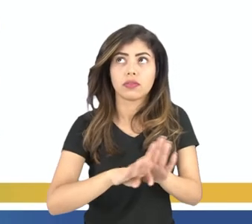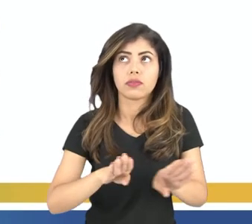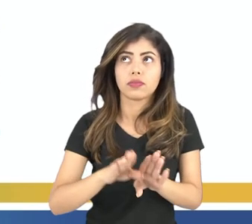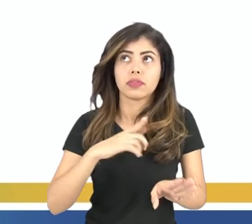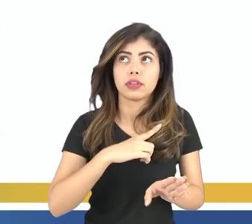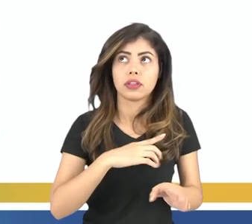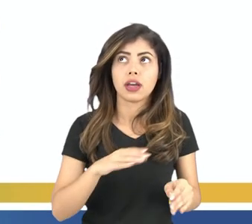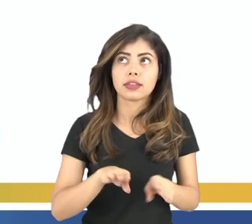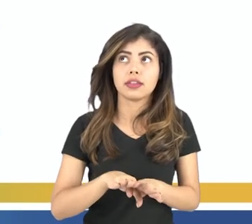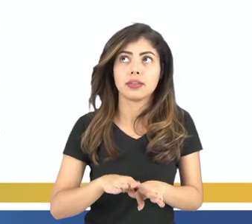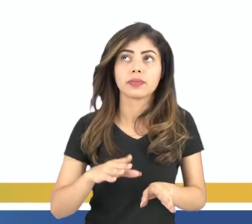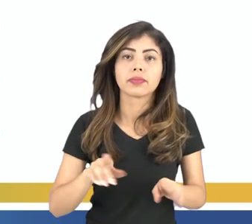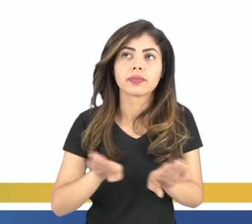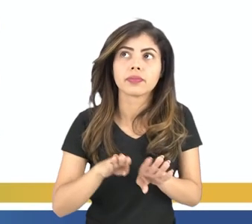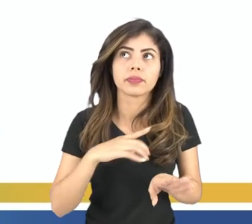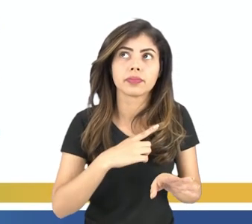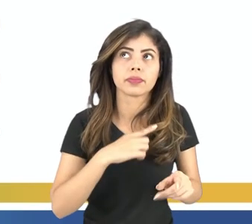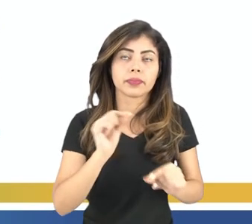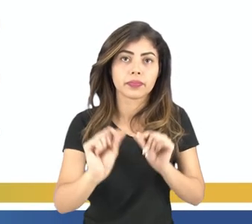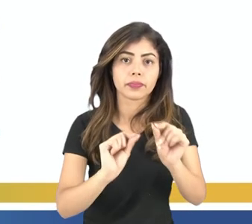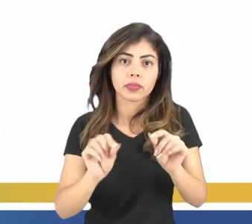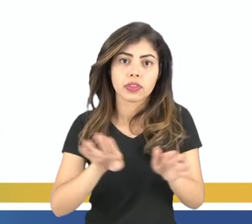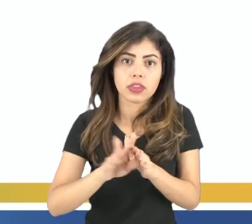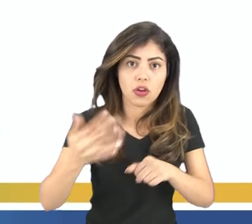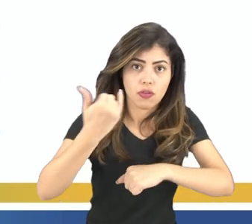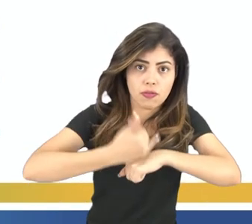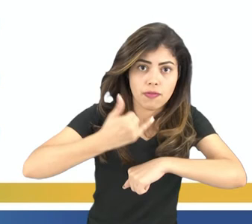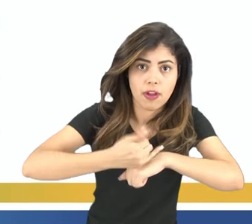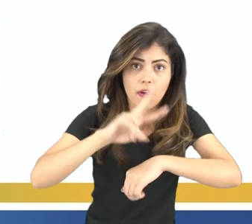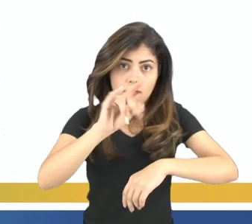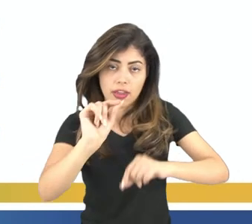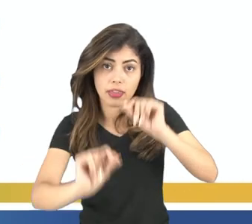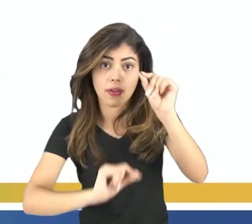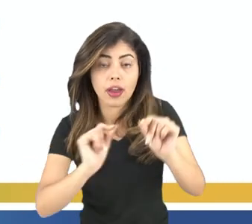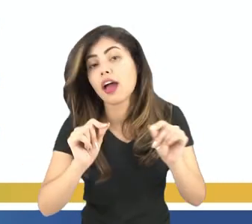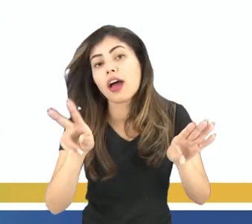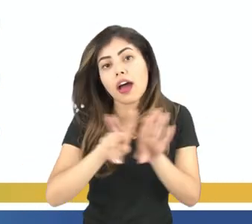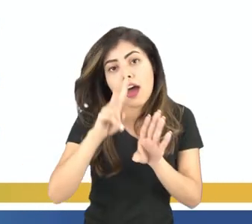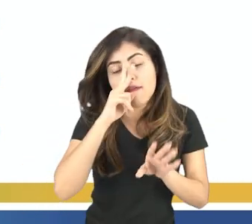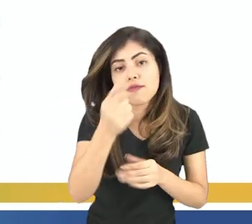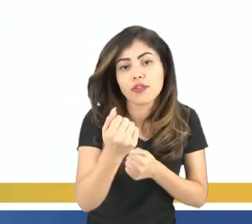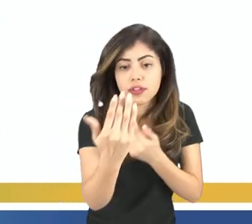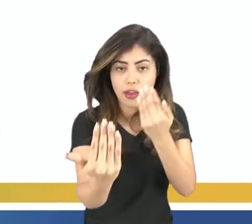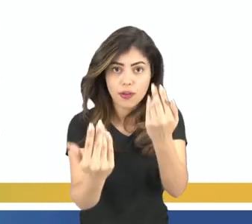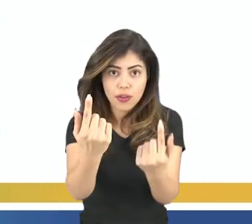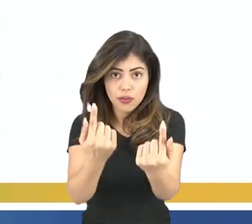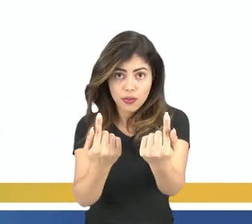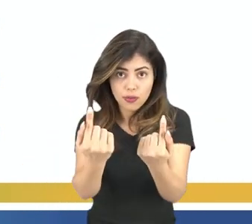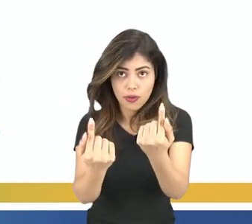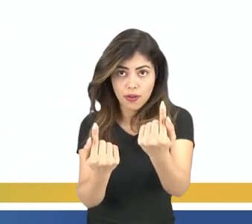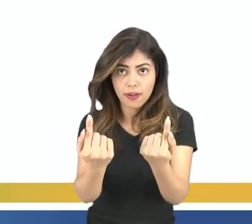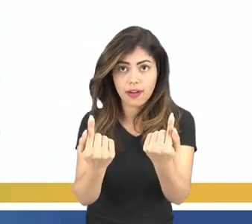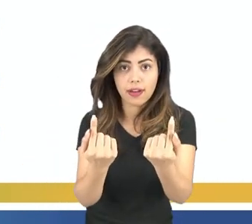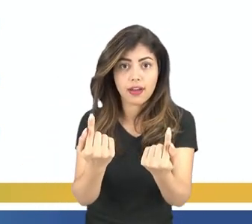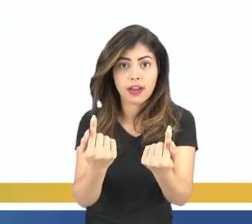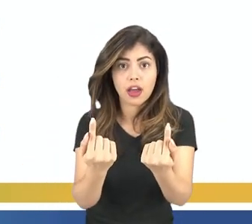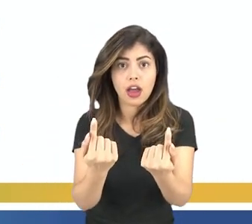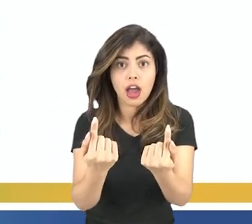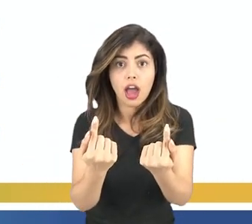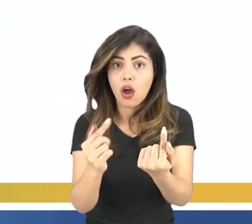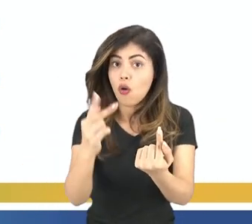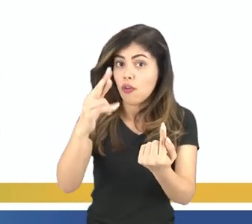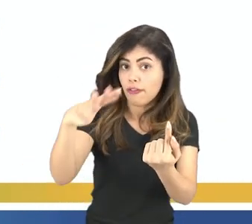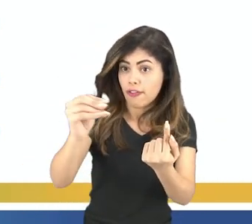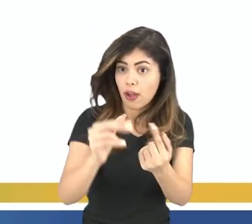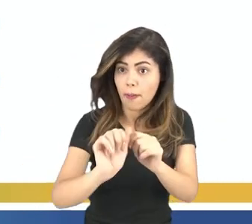Se o imã exerce uma força, o ferro vai reagir com uma força proporcional. Ou seja, a atração do